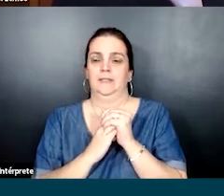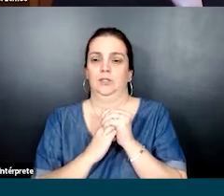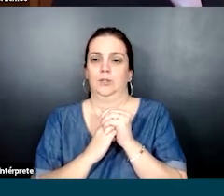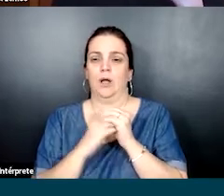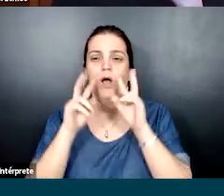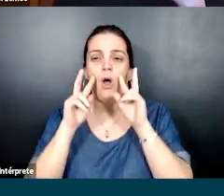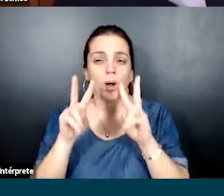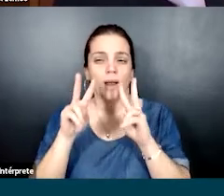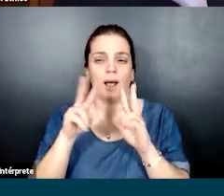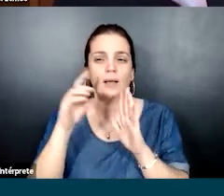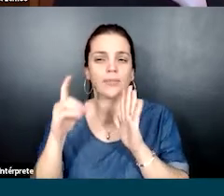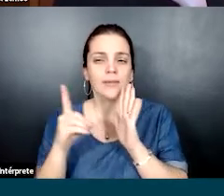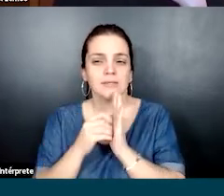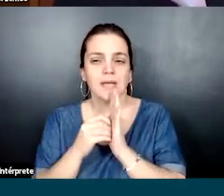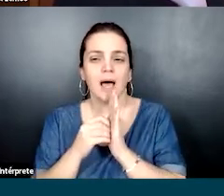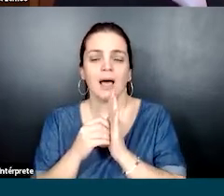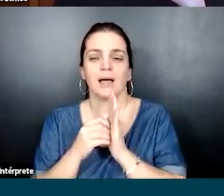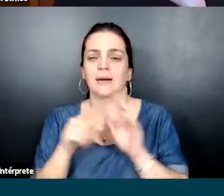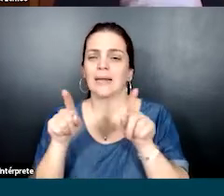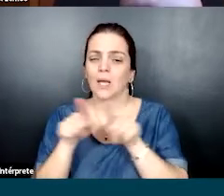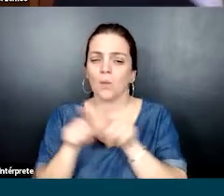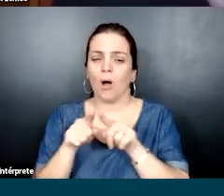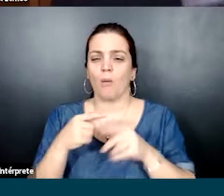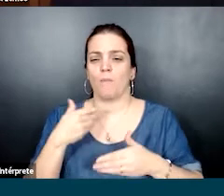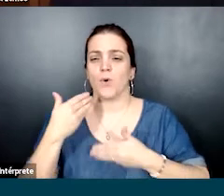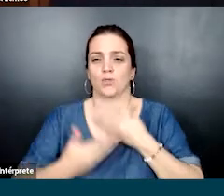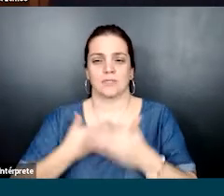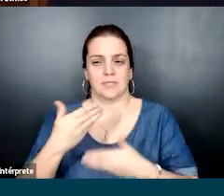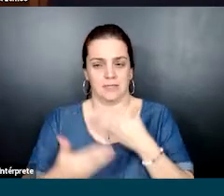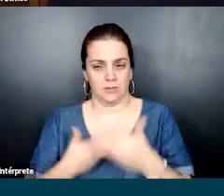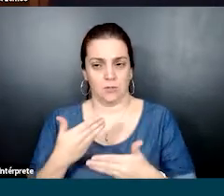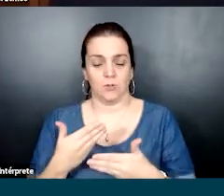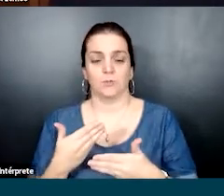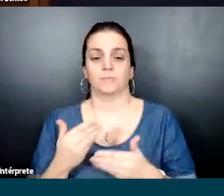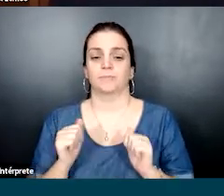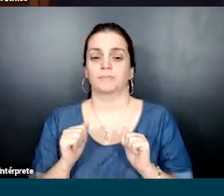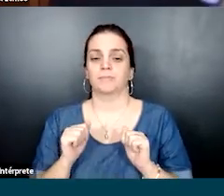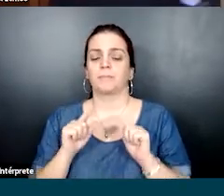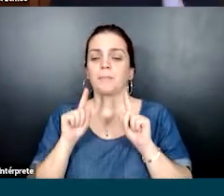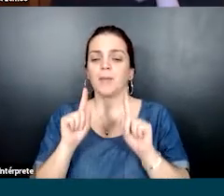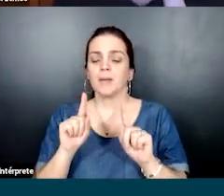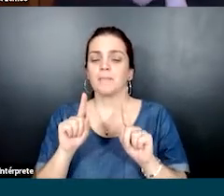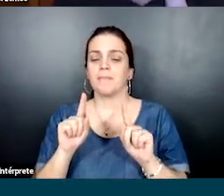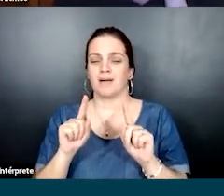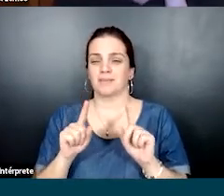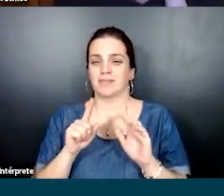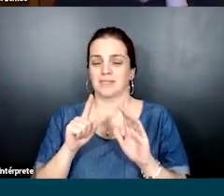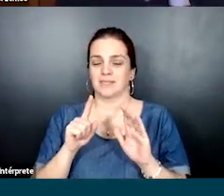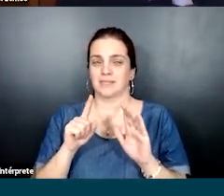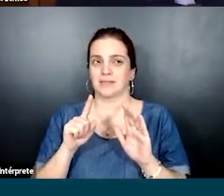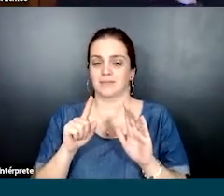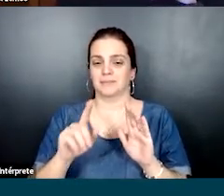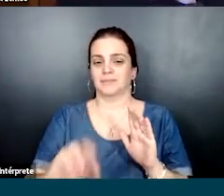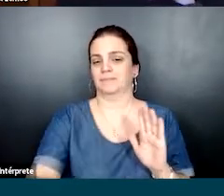ver o design, de fato, como um processo, como caminho para a gente discutir possibilidades aqui. E eu trago essa maneira de